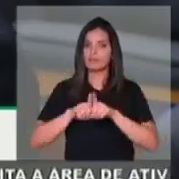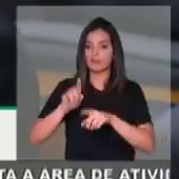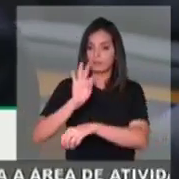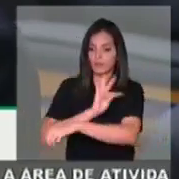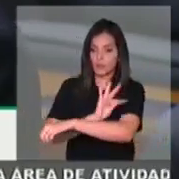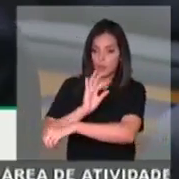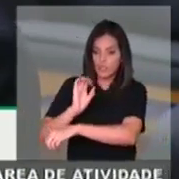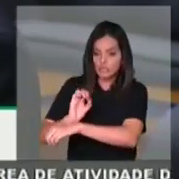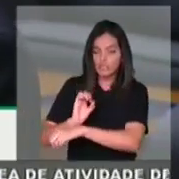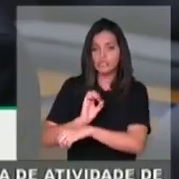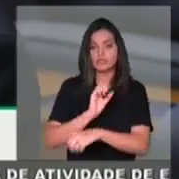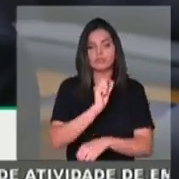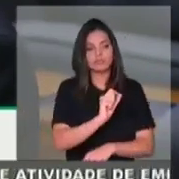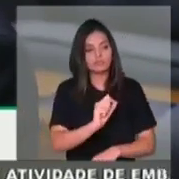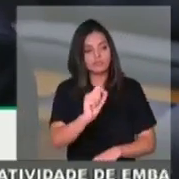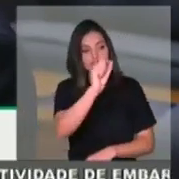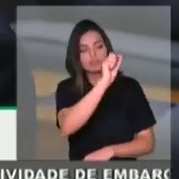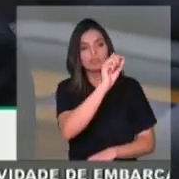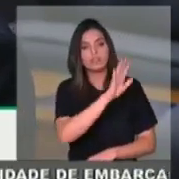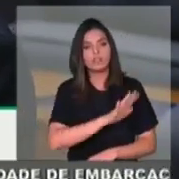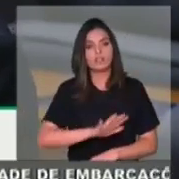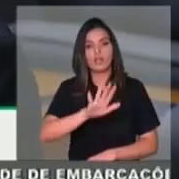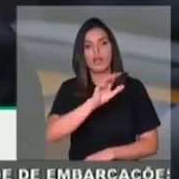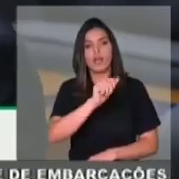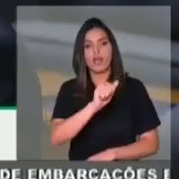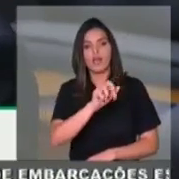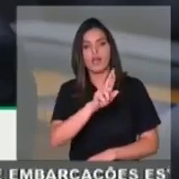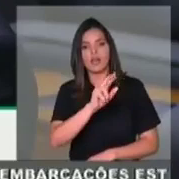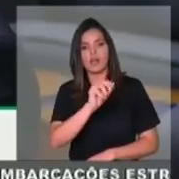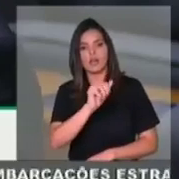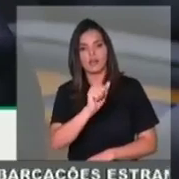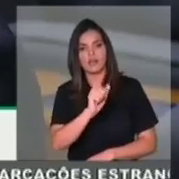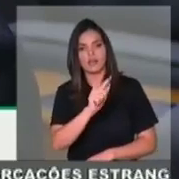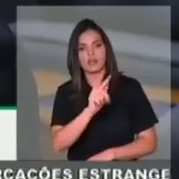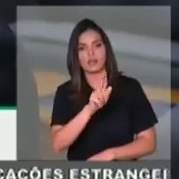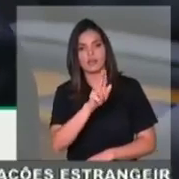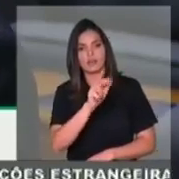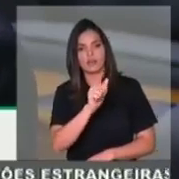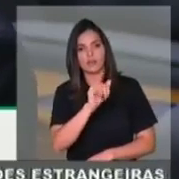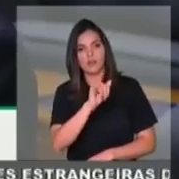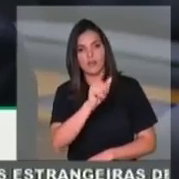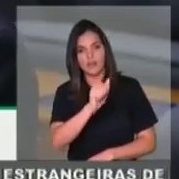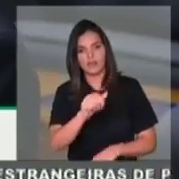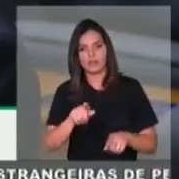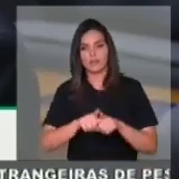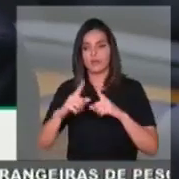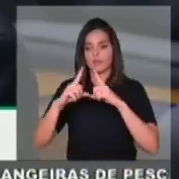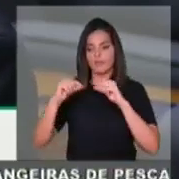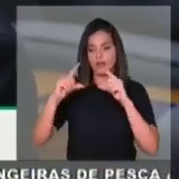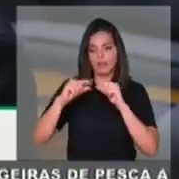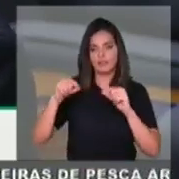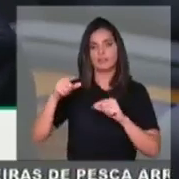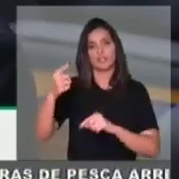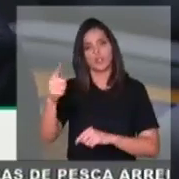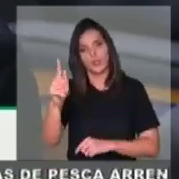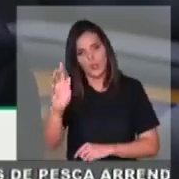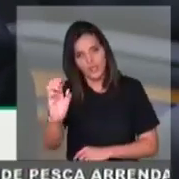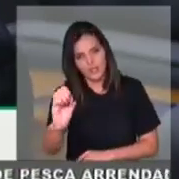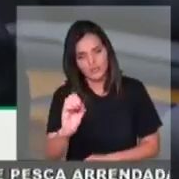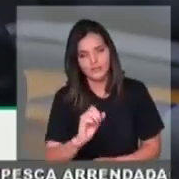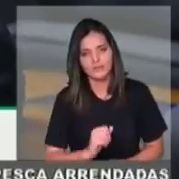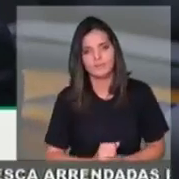Tocantins, mas de toda a região do Araguaia, e também já com extensão em Brasília, no Goiás.